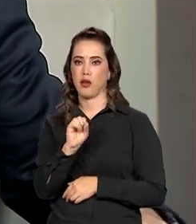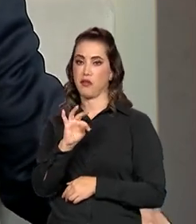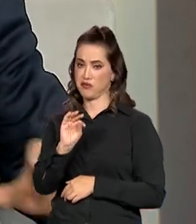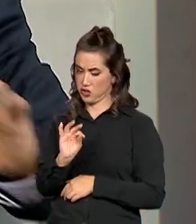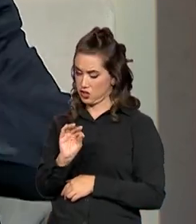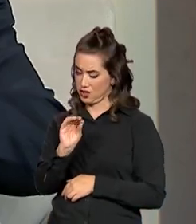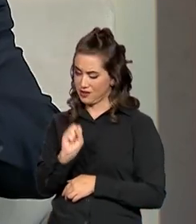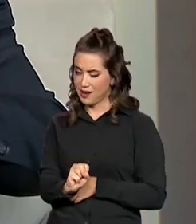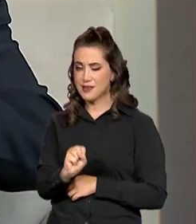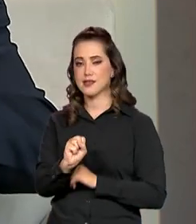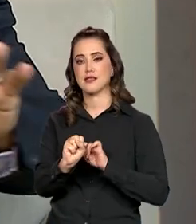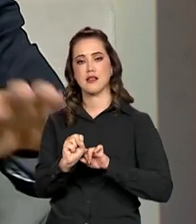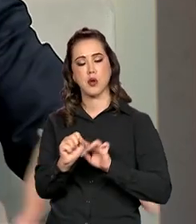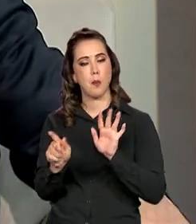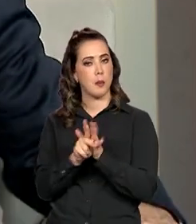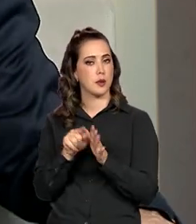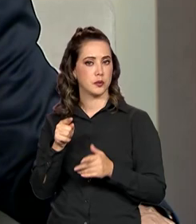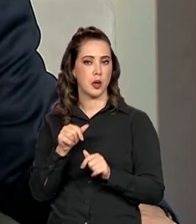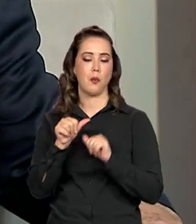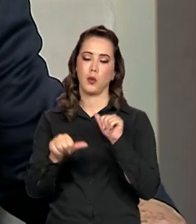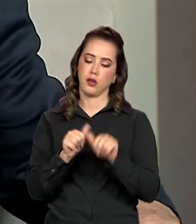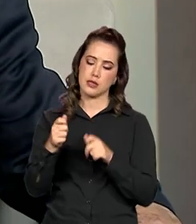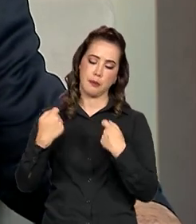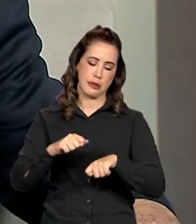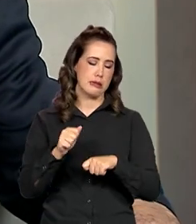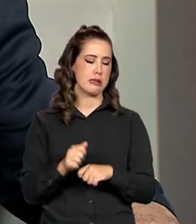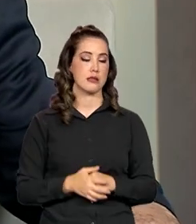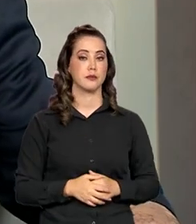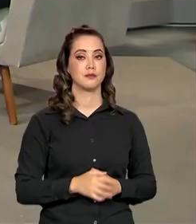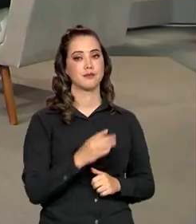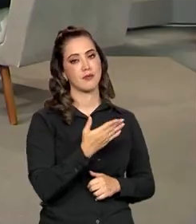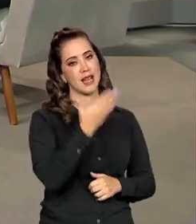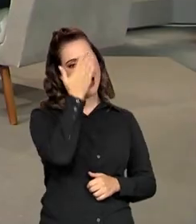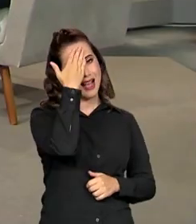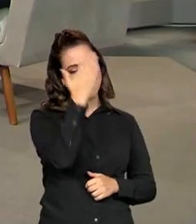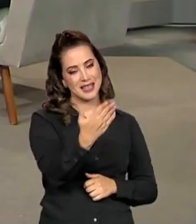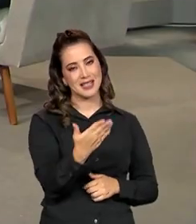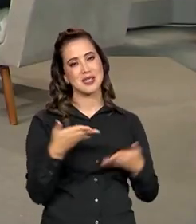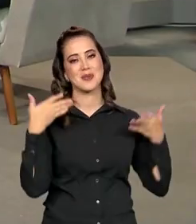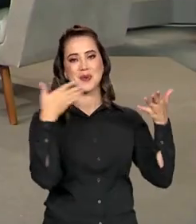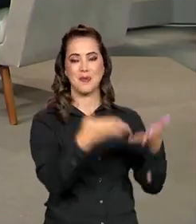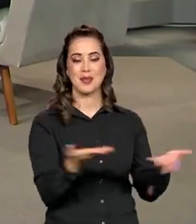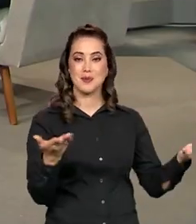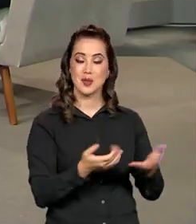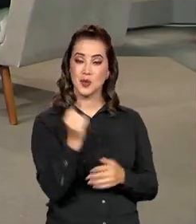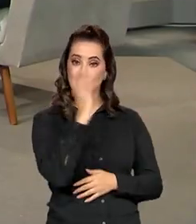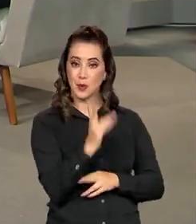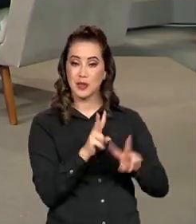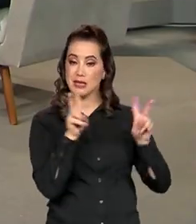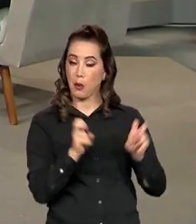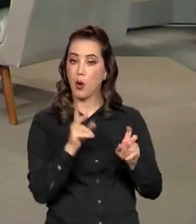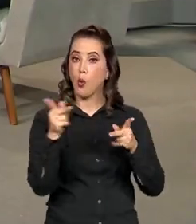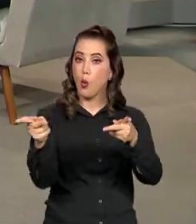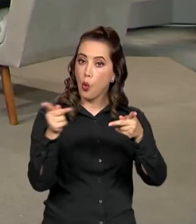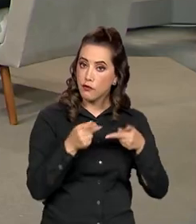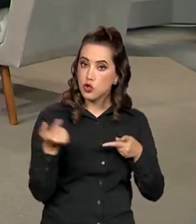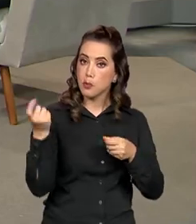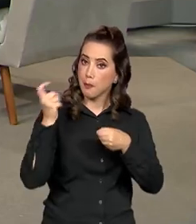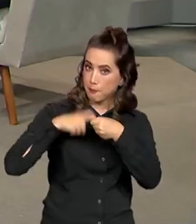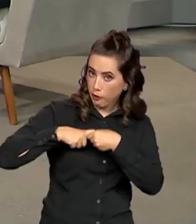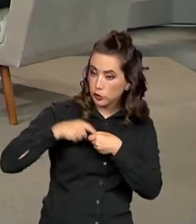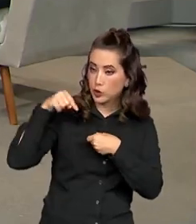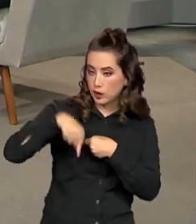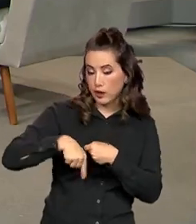Então, mudanças haverão por aqui, com certeza. Ministro, muito obrigado pela participação aqui no Brasil em Pauta. Já deixo o convite para o senhor